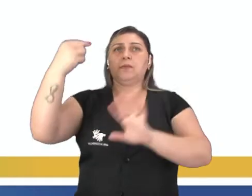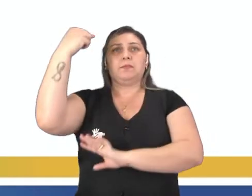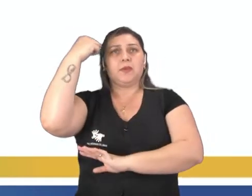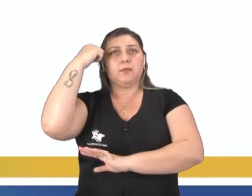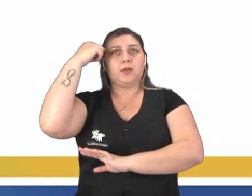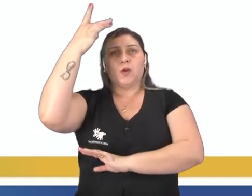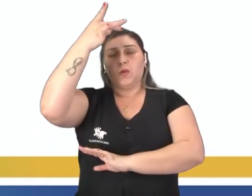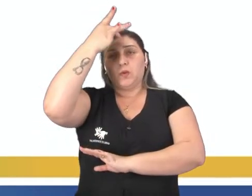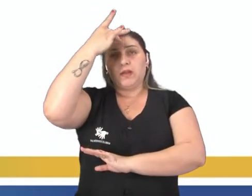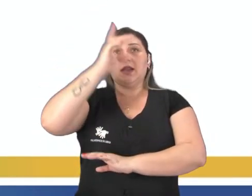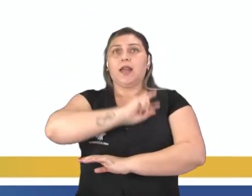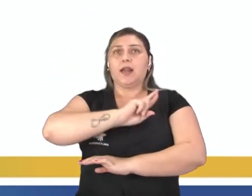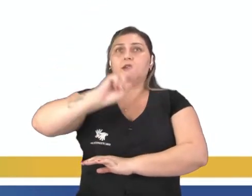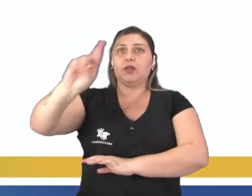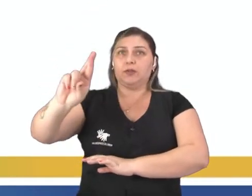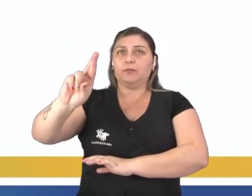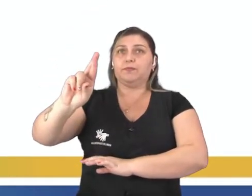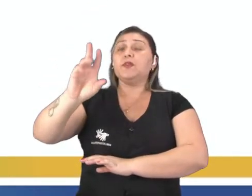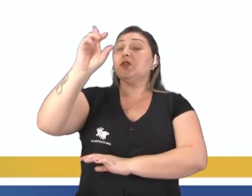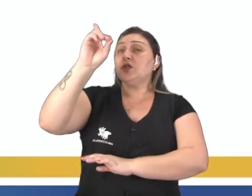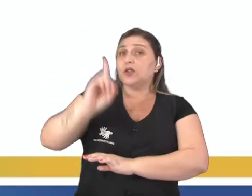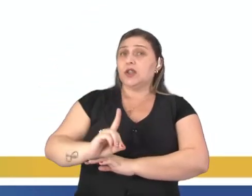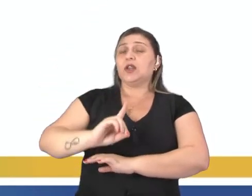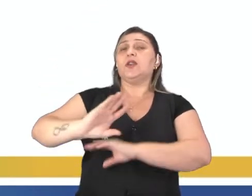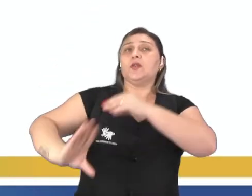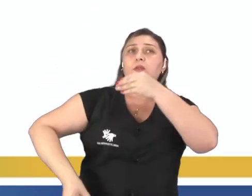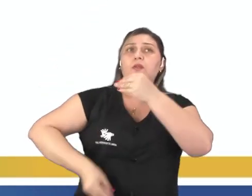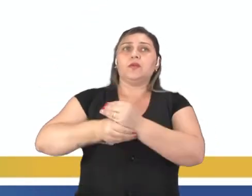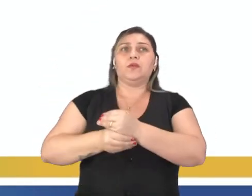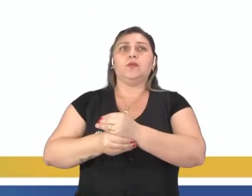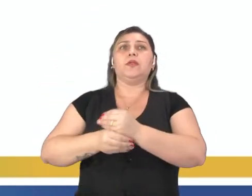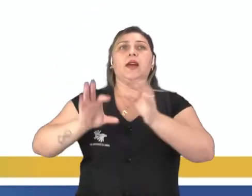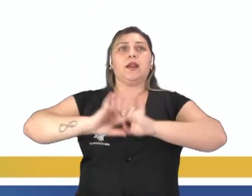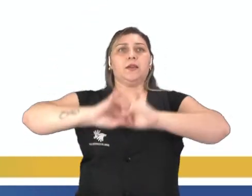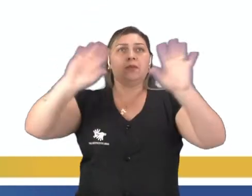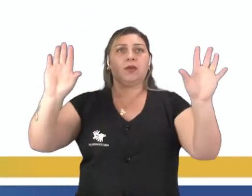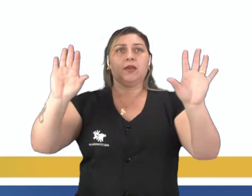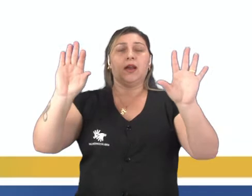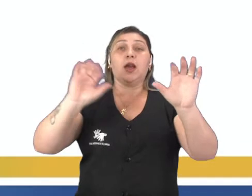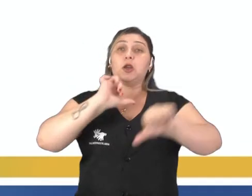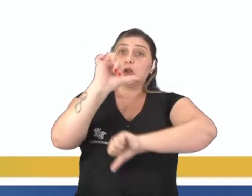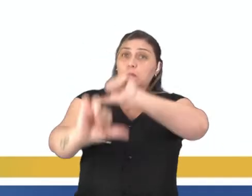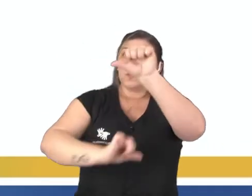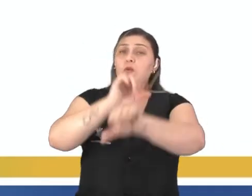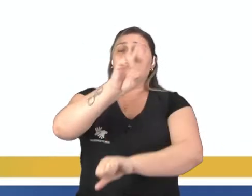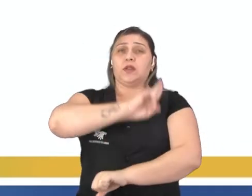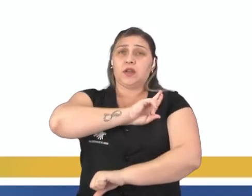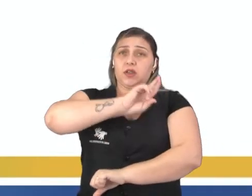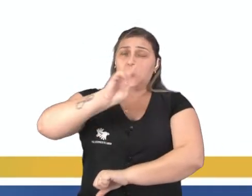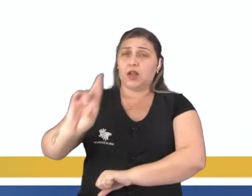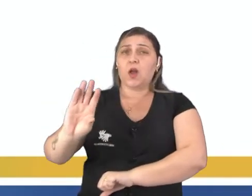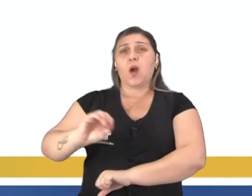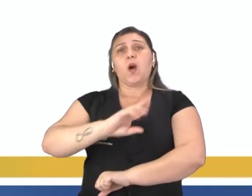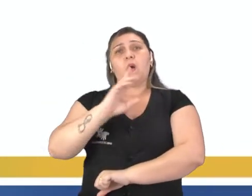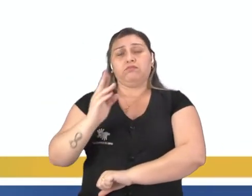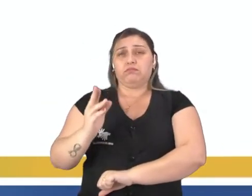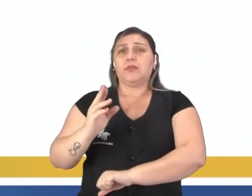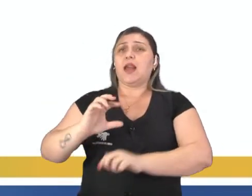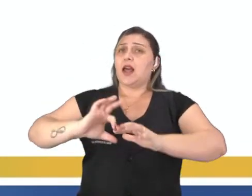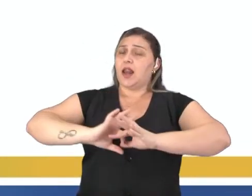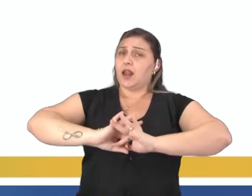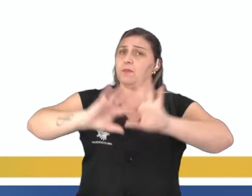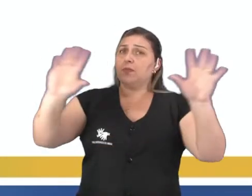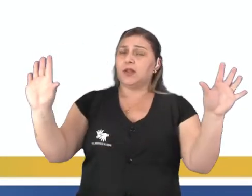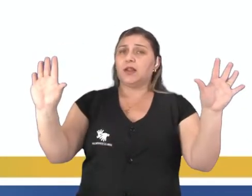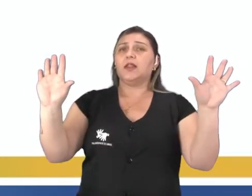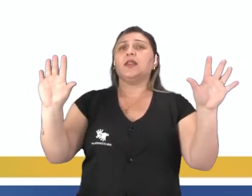pensamento, consciência e religião, e esse direito inclui a liberdade de mudar de religião ou crença, e a liberdade de